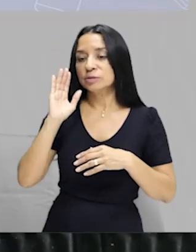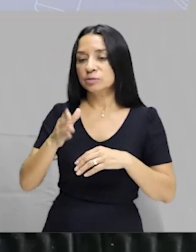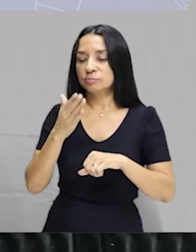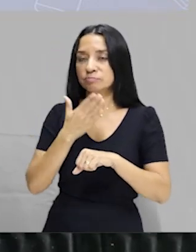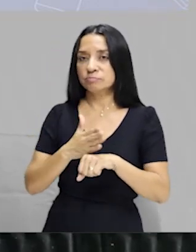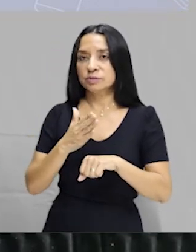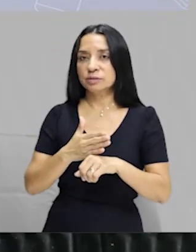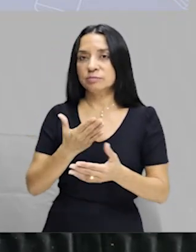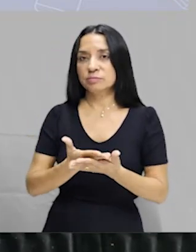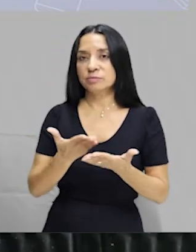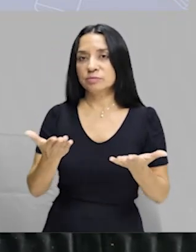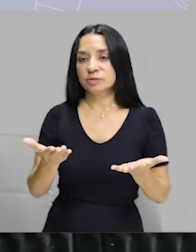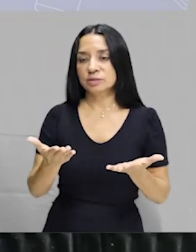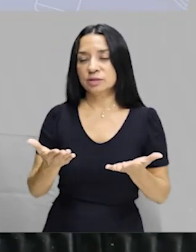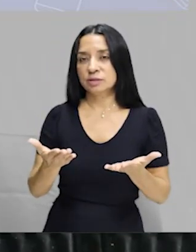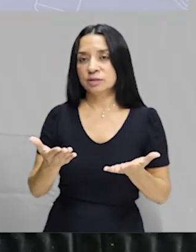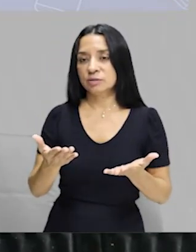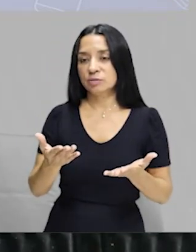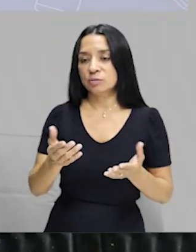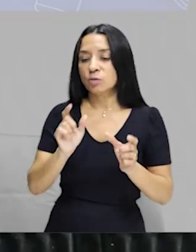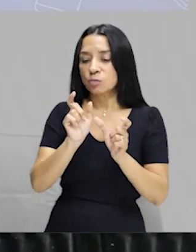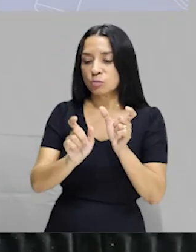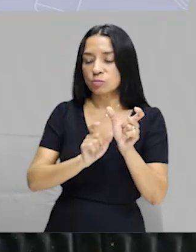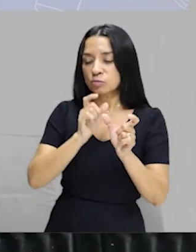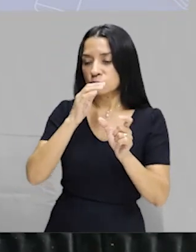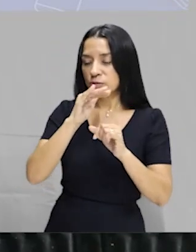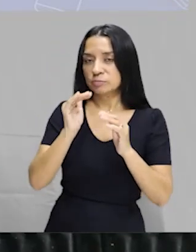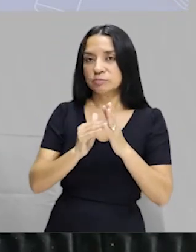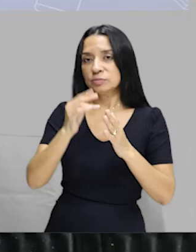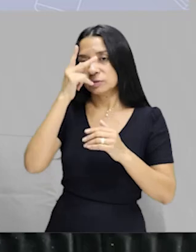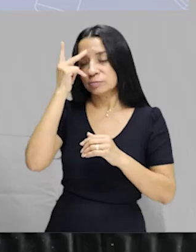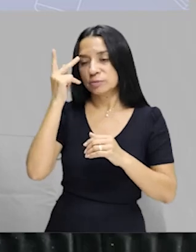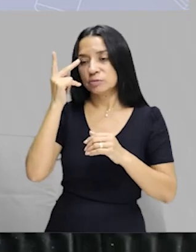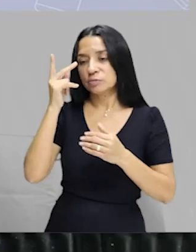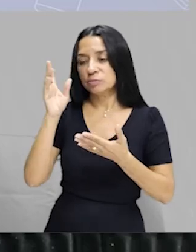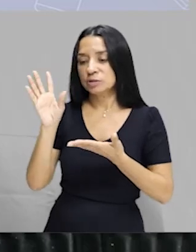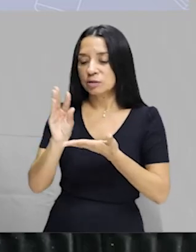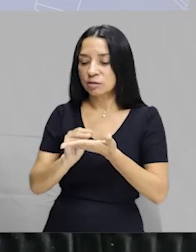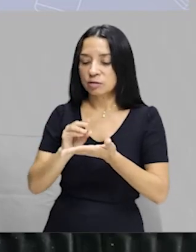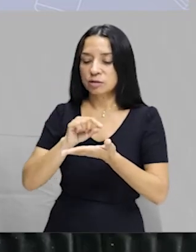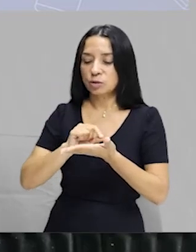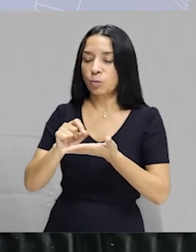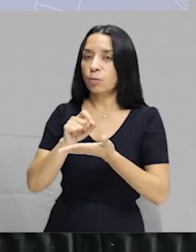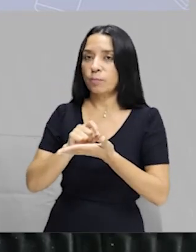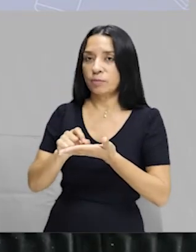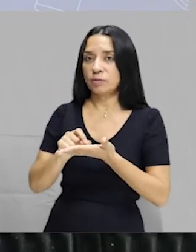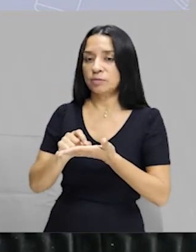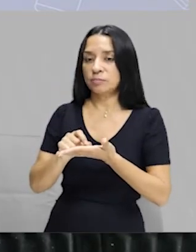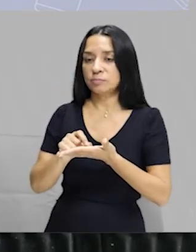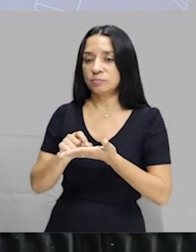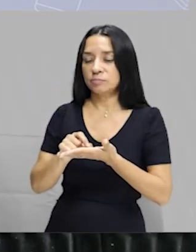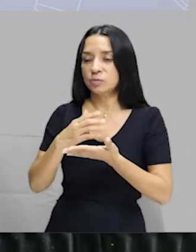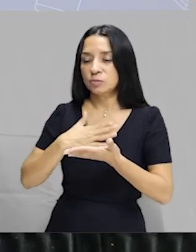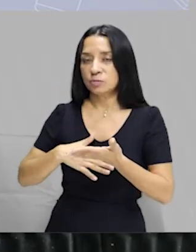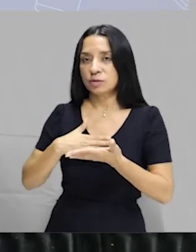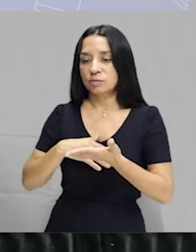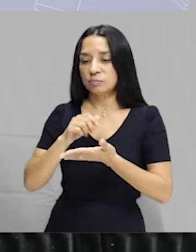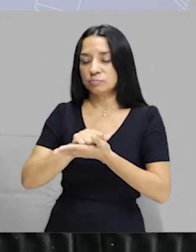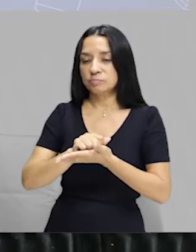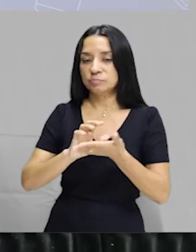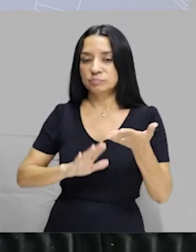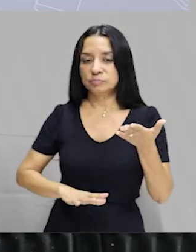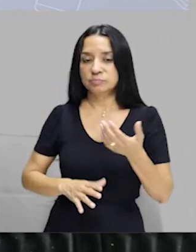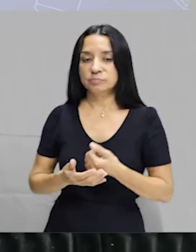tá? Conjuga em todas as pessoas e completa depois, com calma, tá? A atividade.